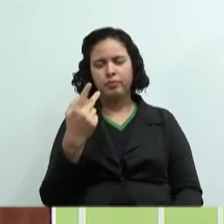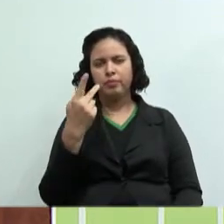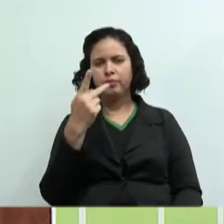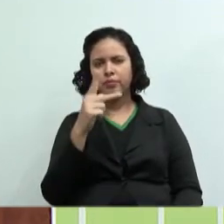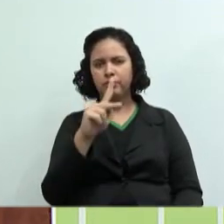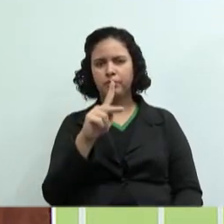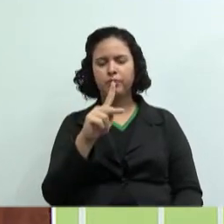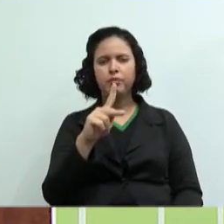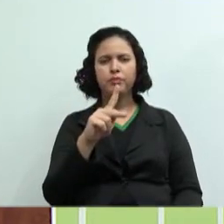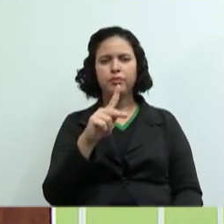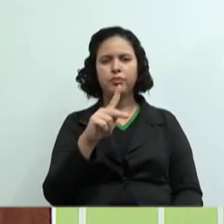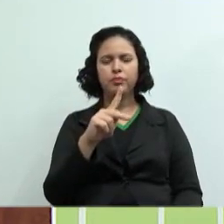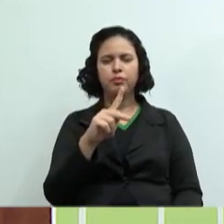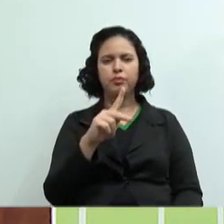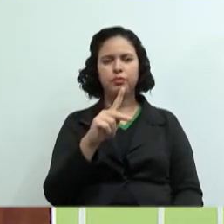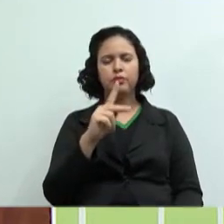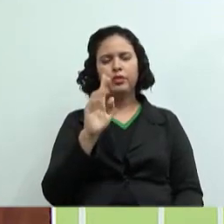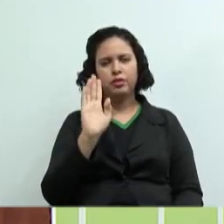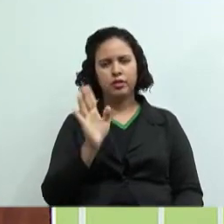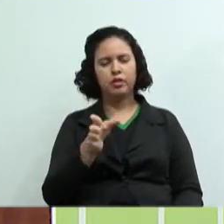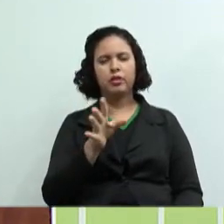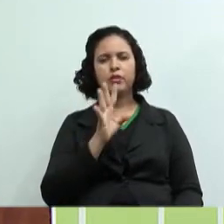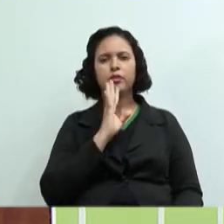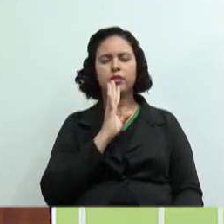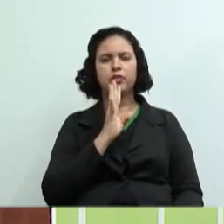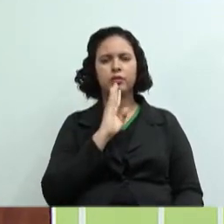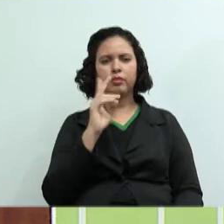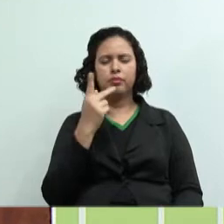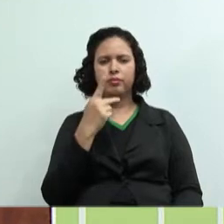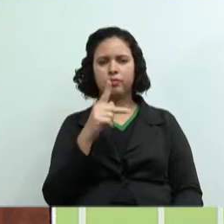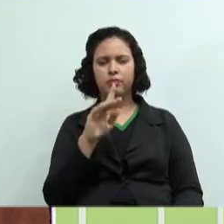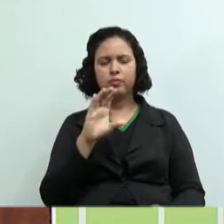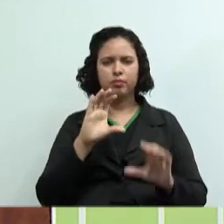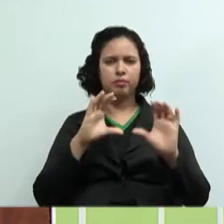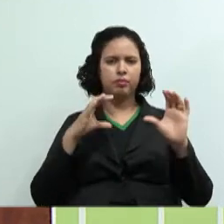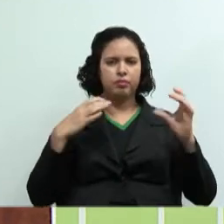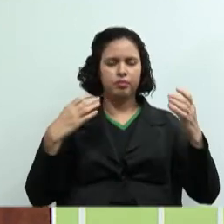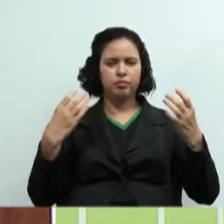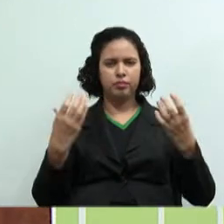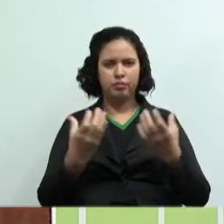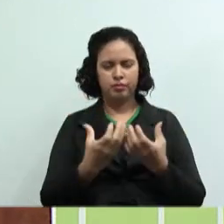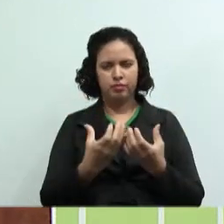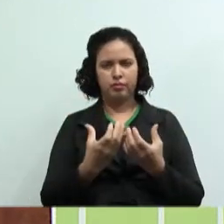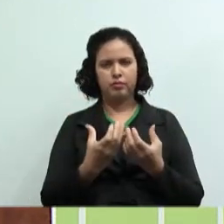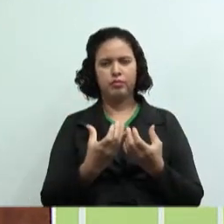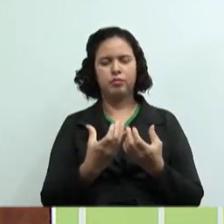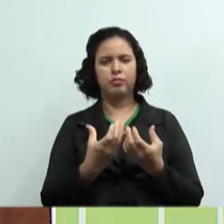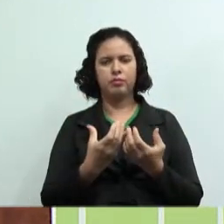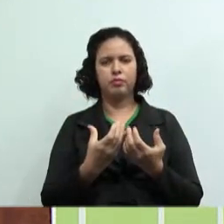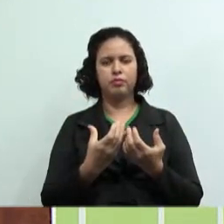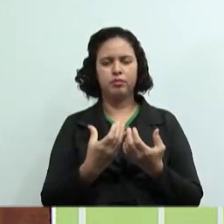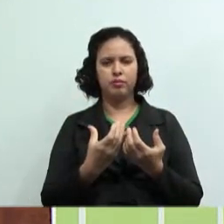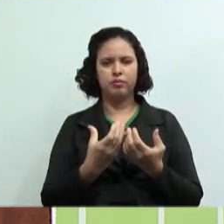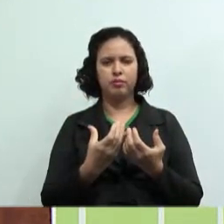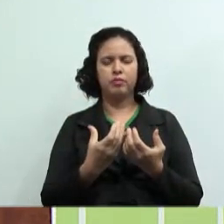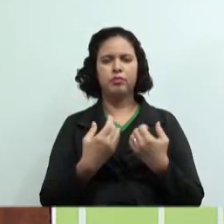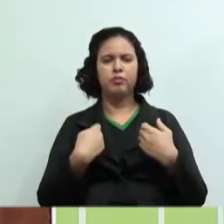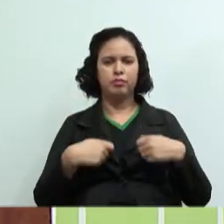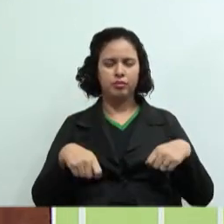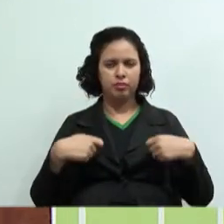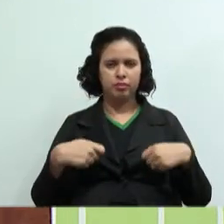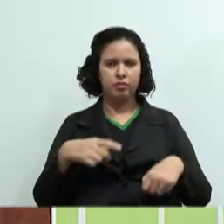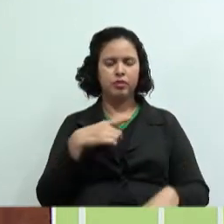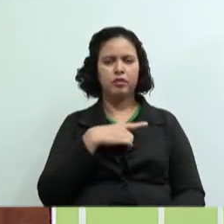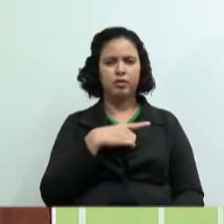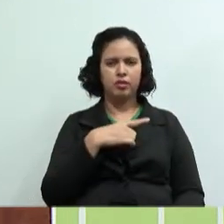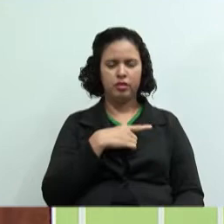já existente aí na sua comunidade. Eu tenho falado muito com a professora Marciana lá da Aldeia Indígena e